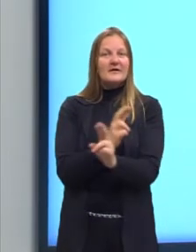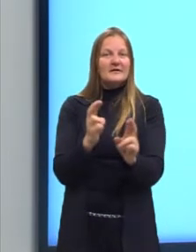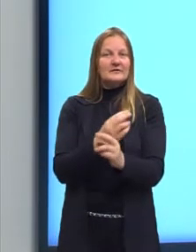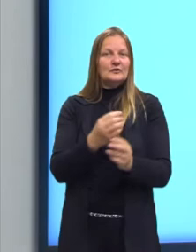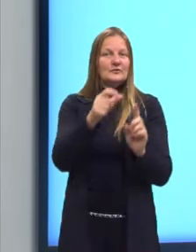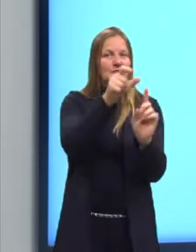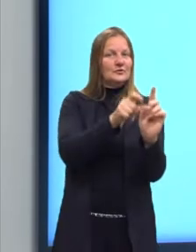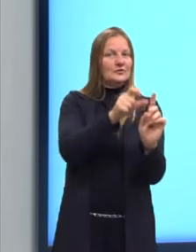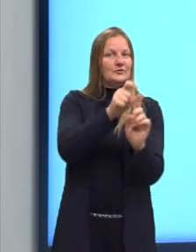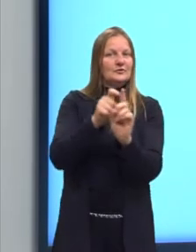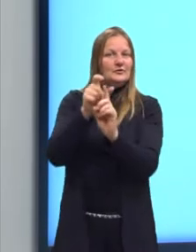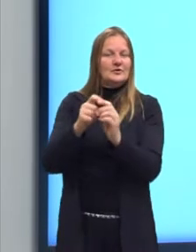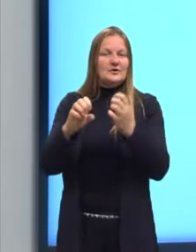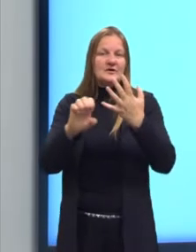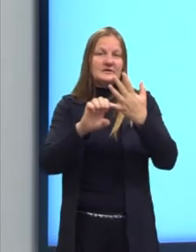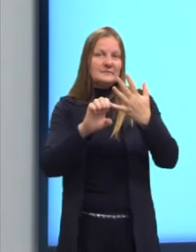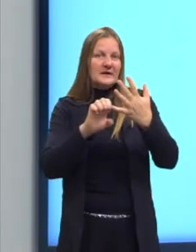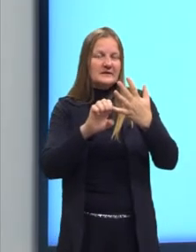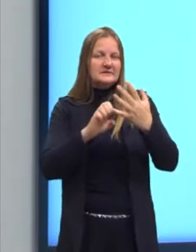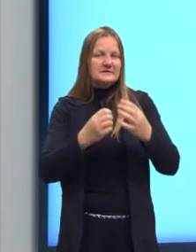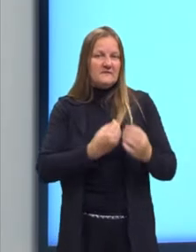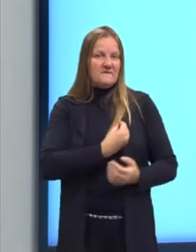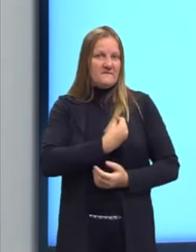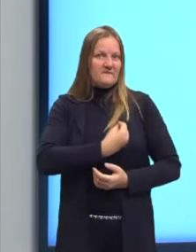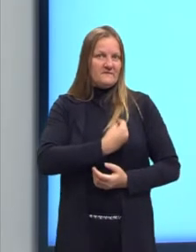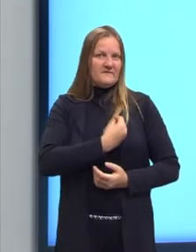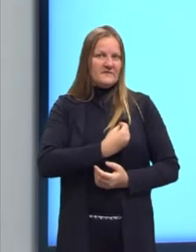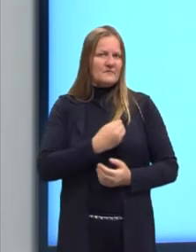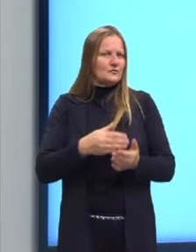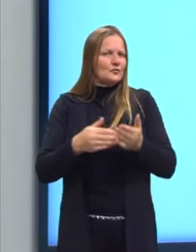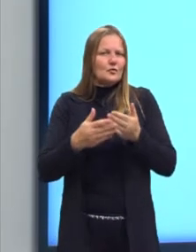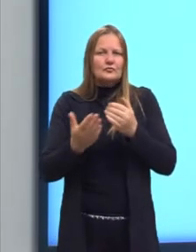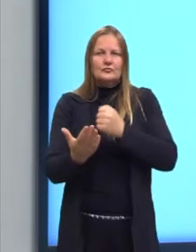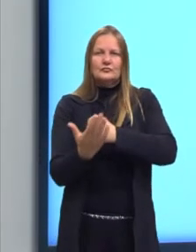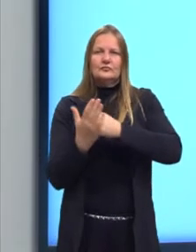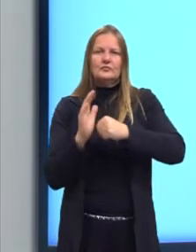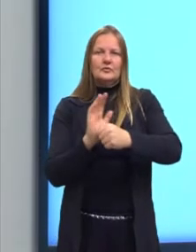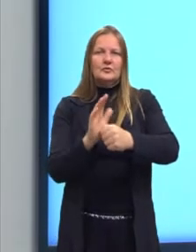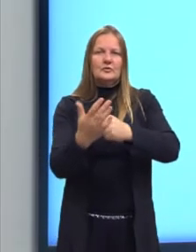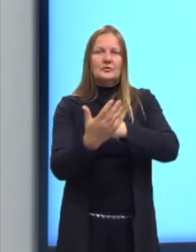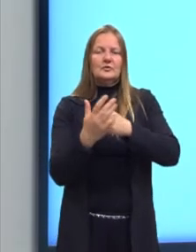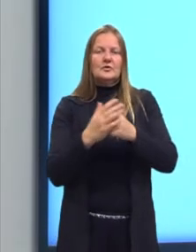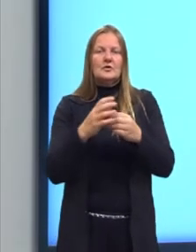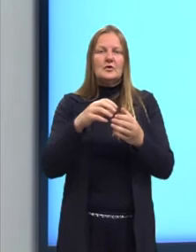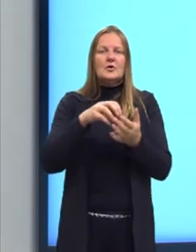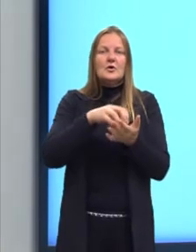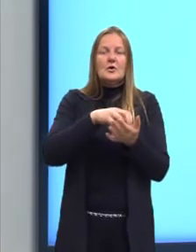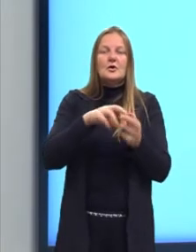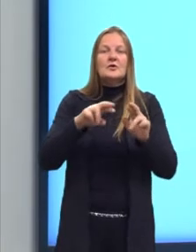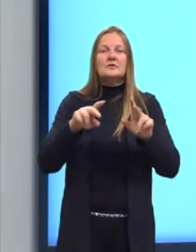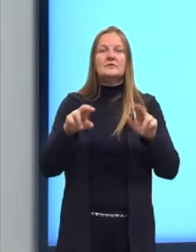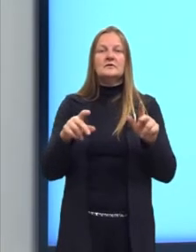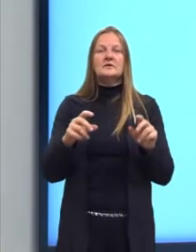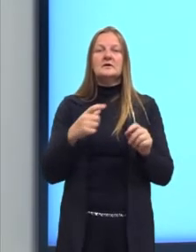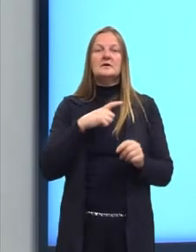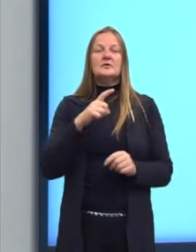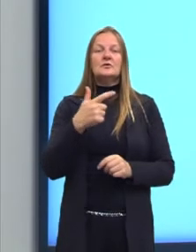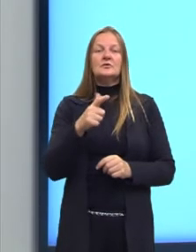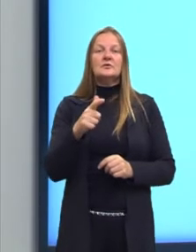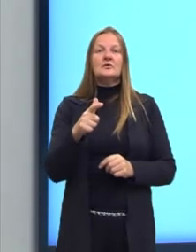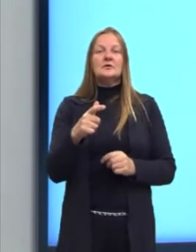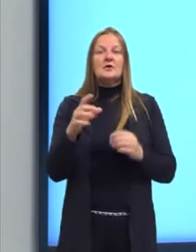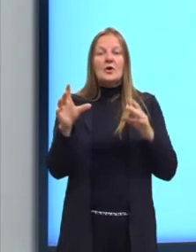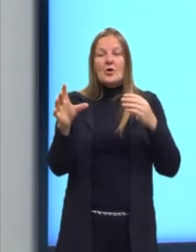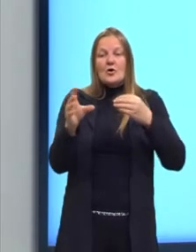indivíduos da mesma espécie. Todos são beneficiados. Só que a diferença da colônia é que aqui eles não são